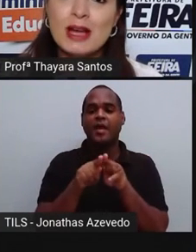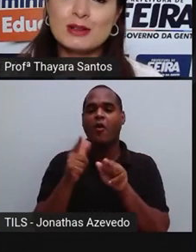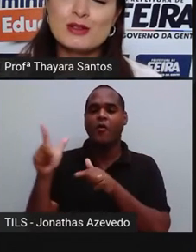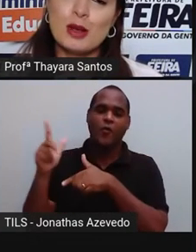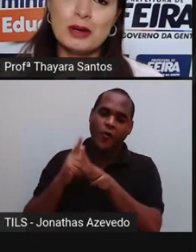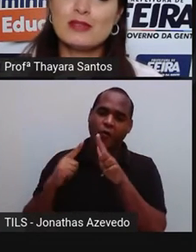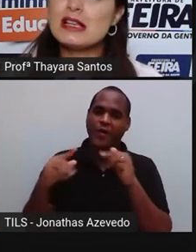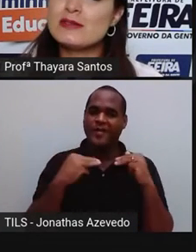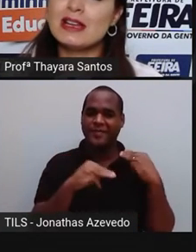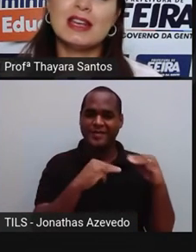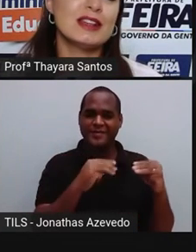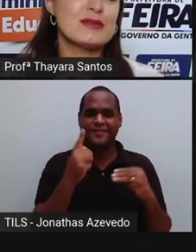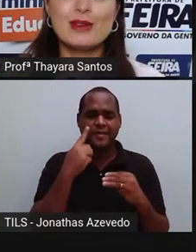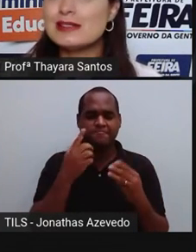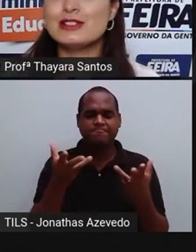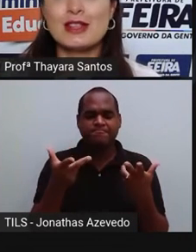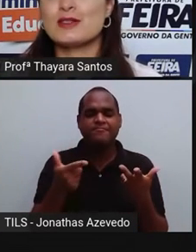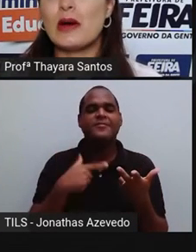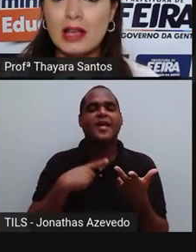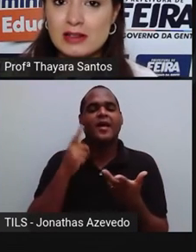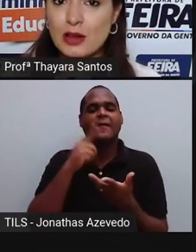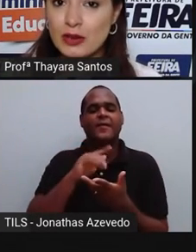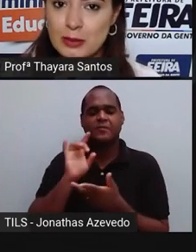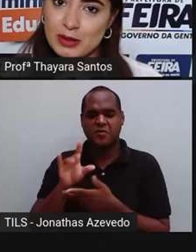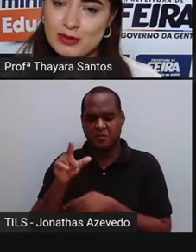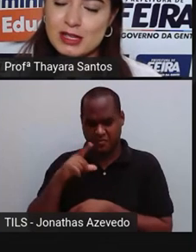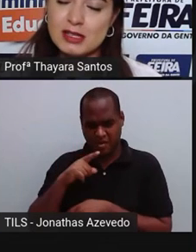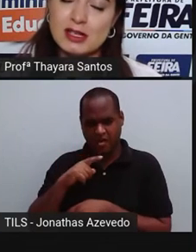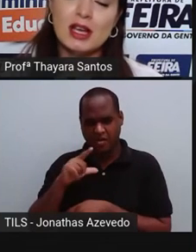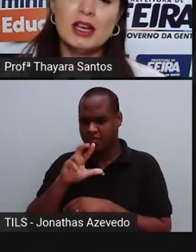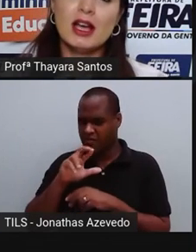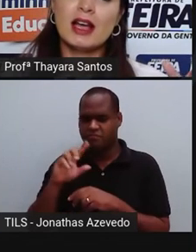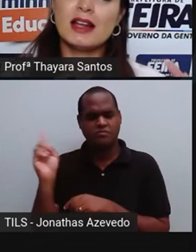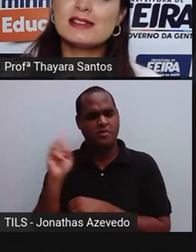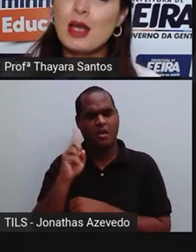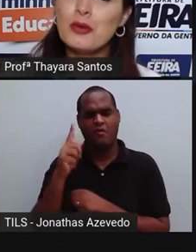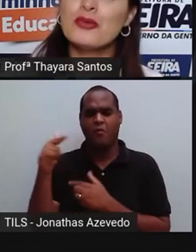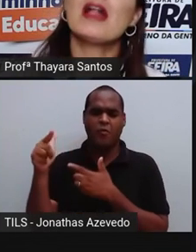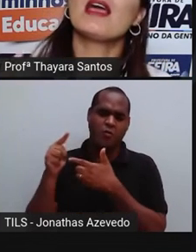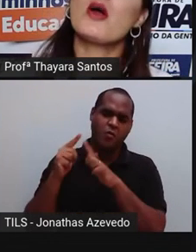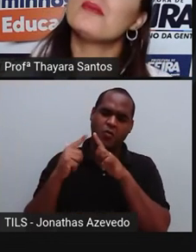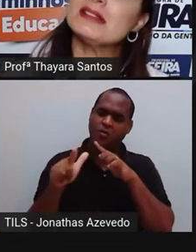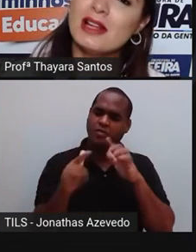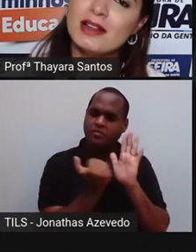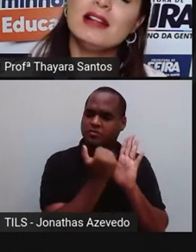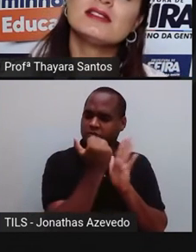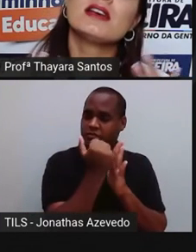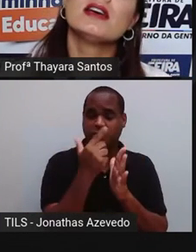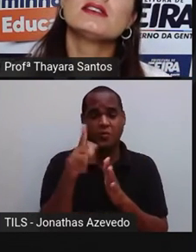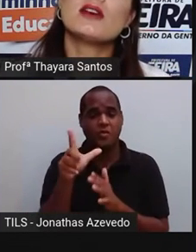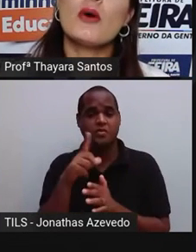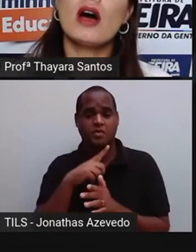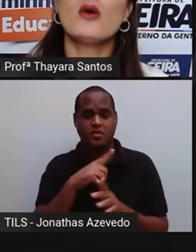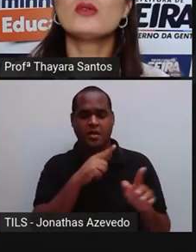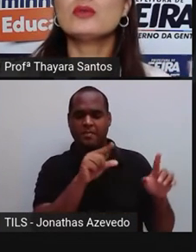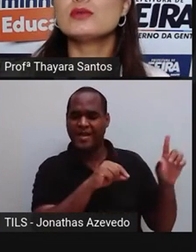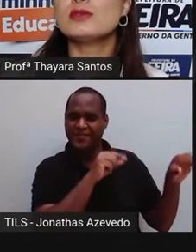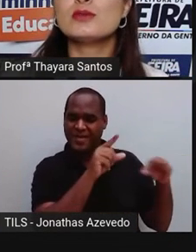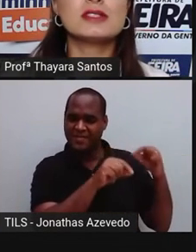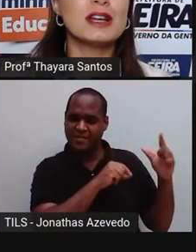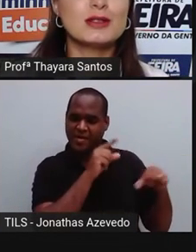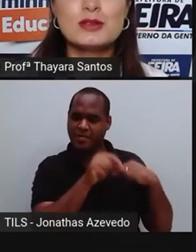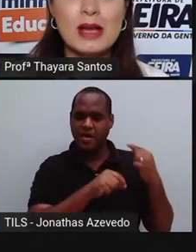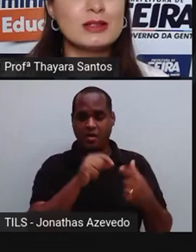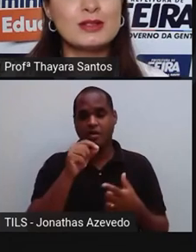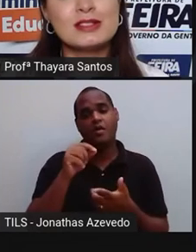outros métodos, só para vocês verem que não existem só aqueles que eu falei para vocês. Aqueles que eu falei com mais detalhes, são alguns